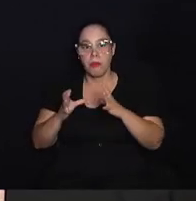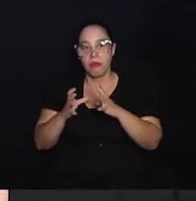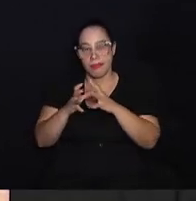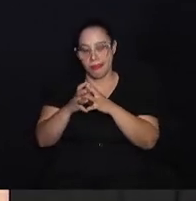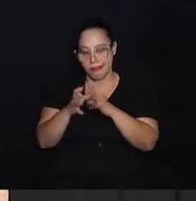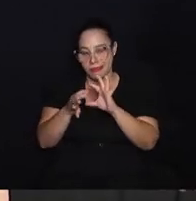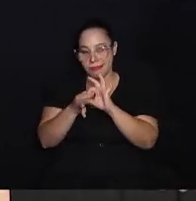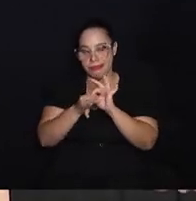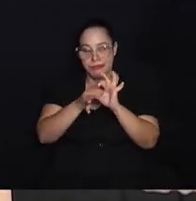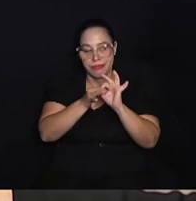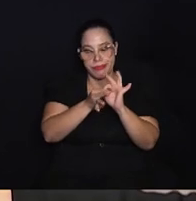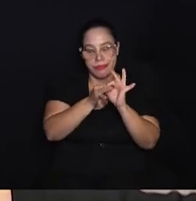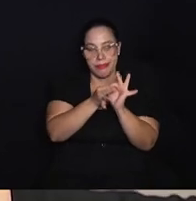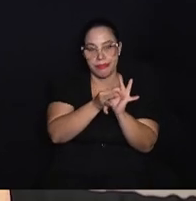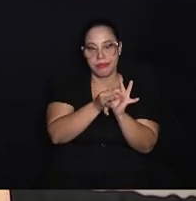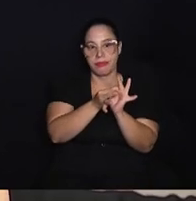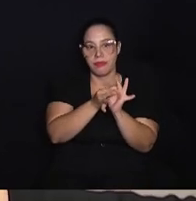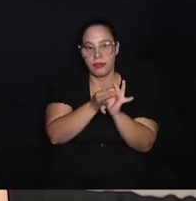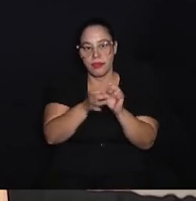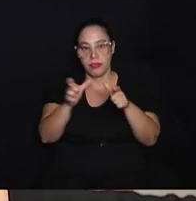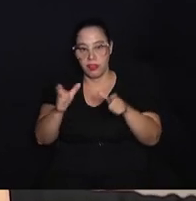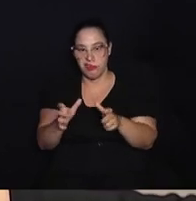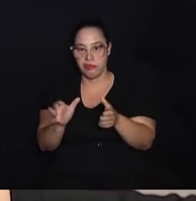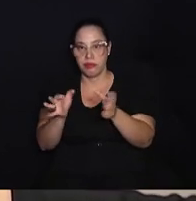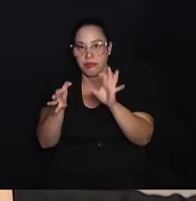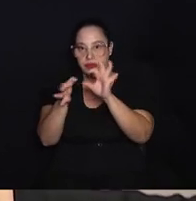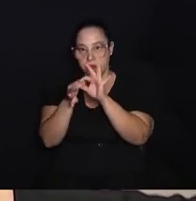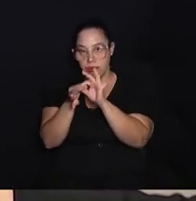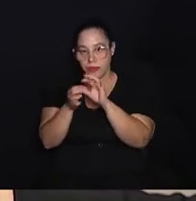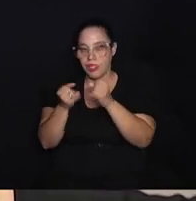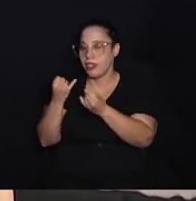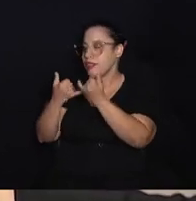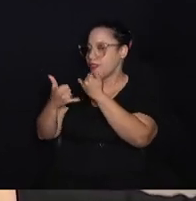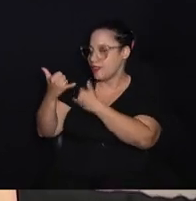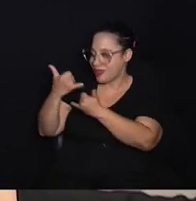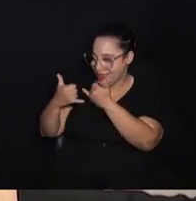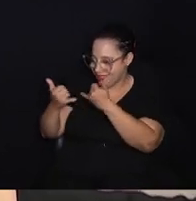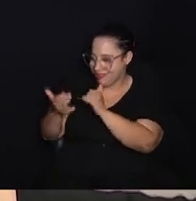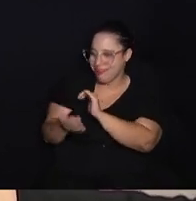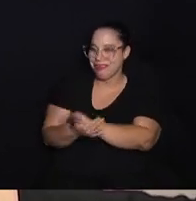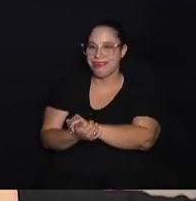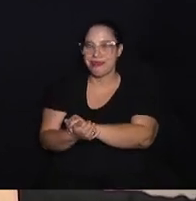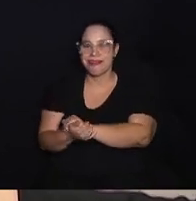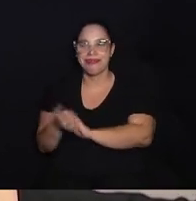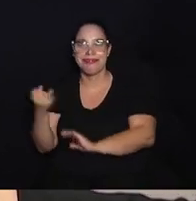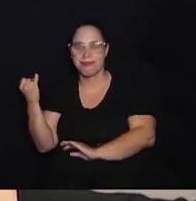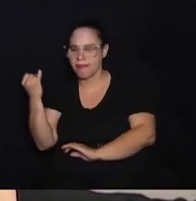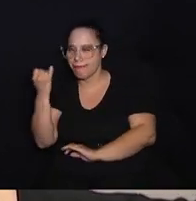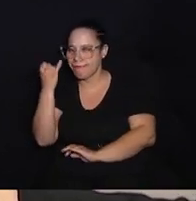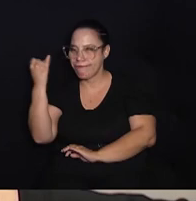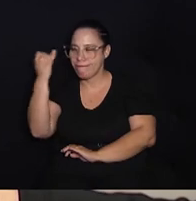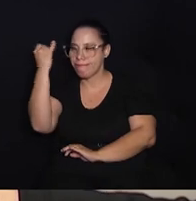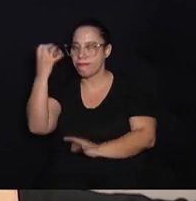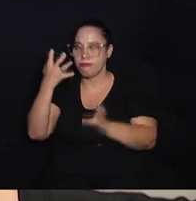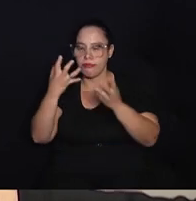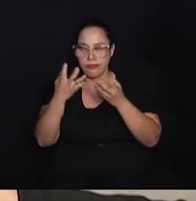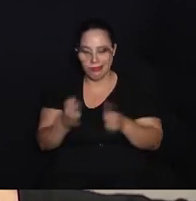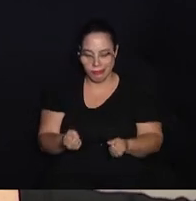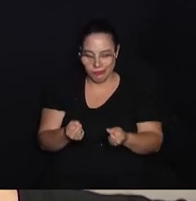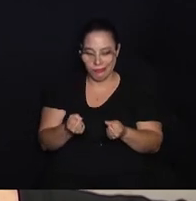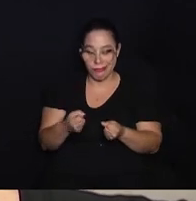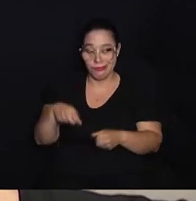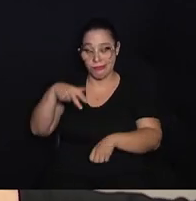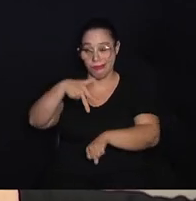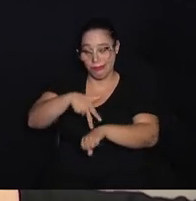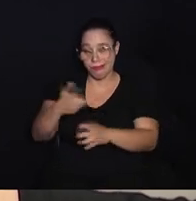Então, estar nesse momento unida, a gente brinca bastante, então foi muito importante o acolhimento das mães aqui